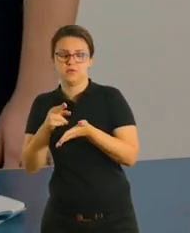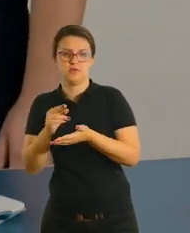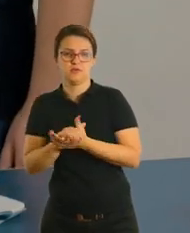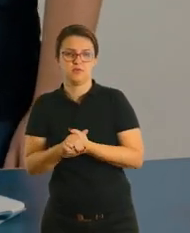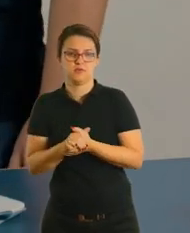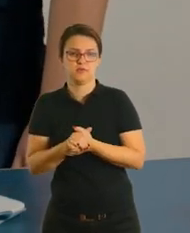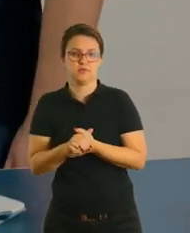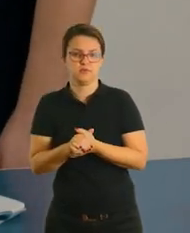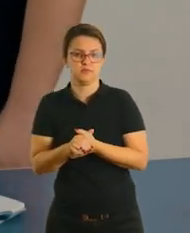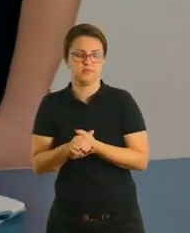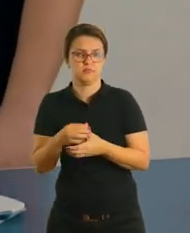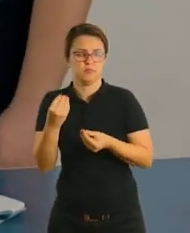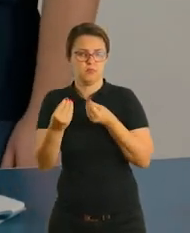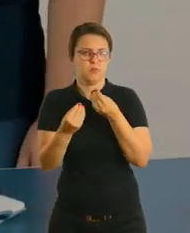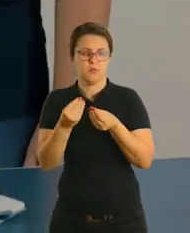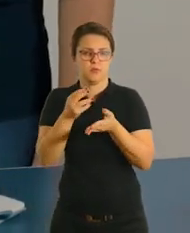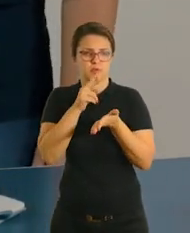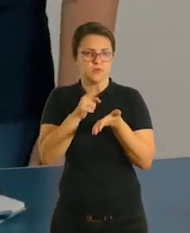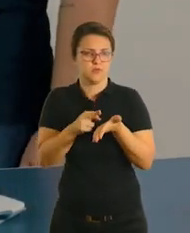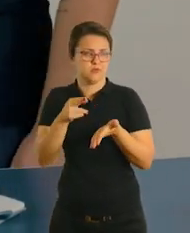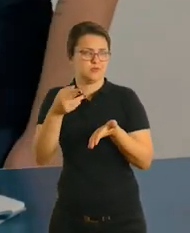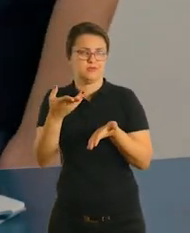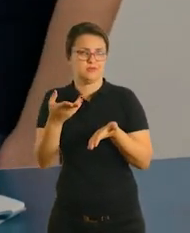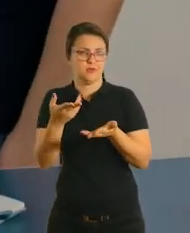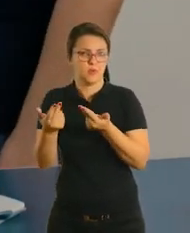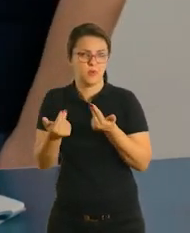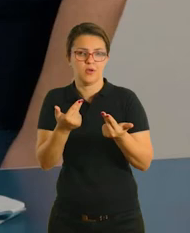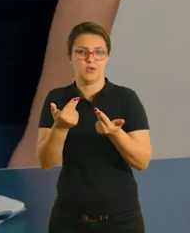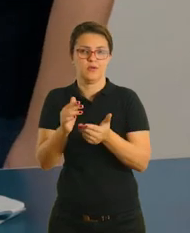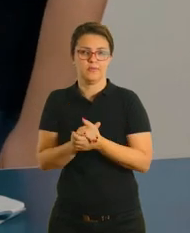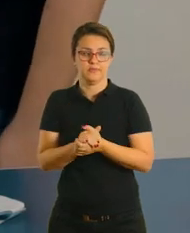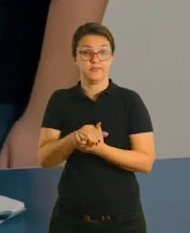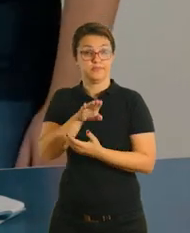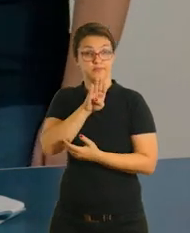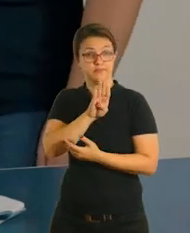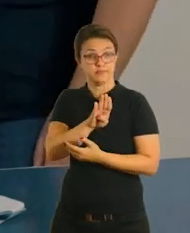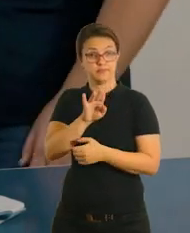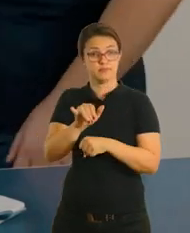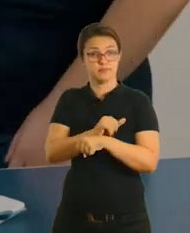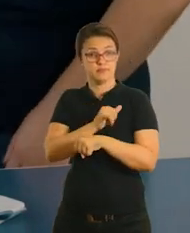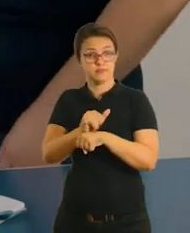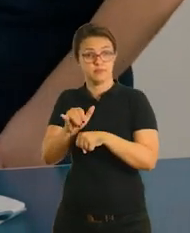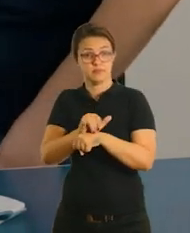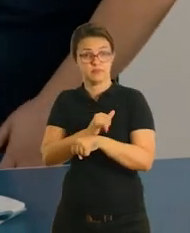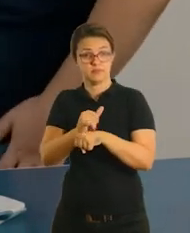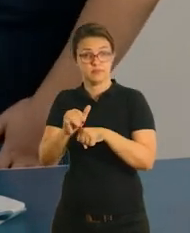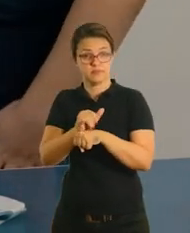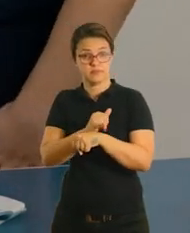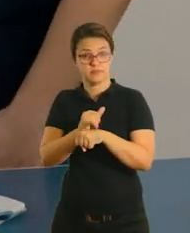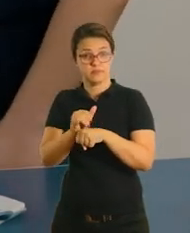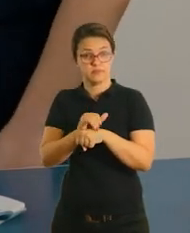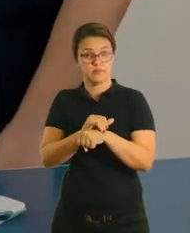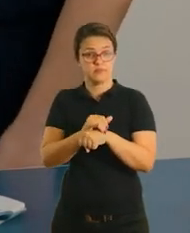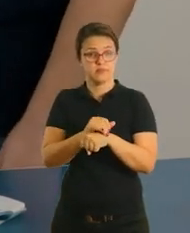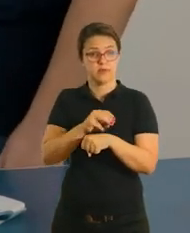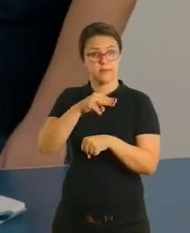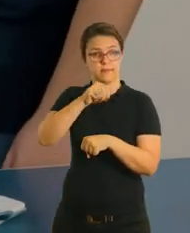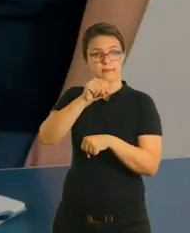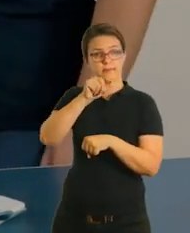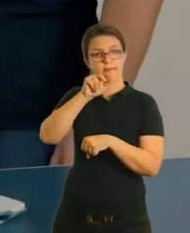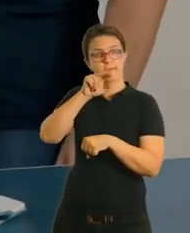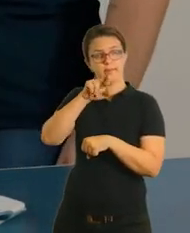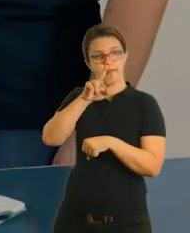duas formas e por que elas dão o mesmo resultado, tá? Na B, com base na estratégia utilizada por Marta e Lilian,